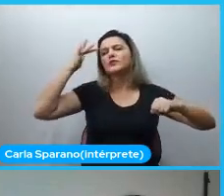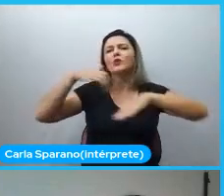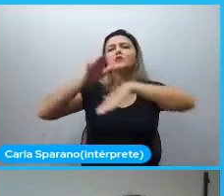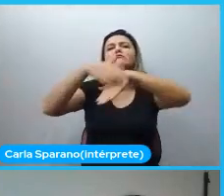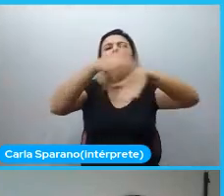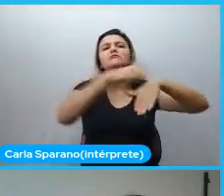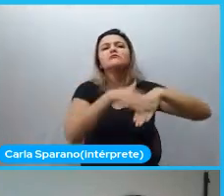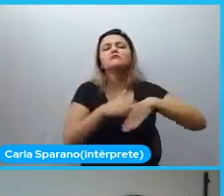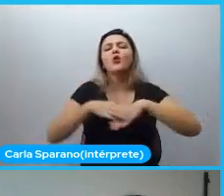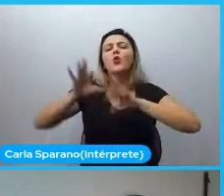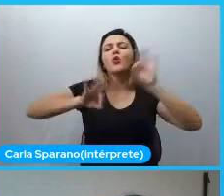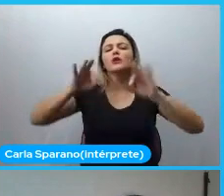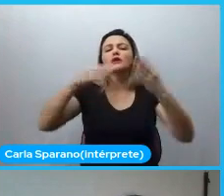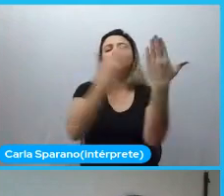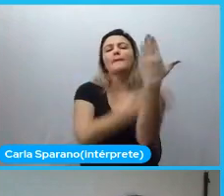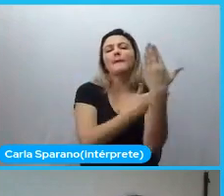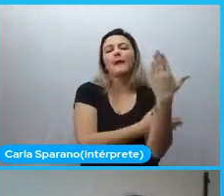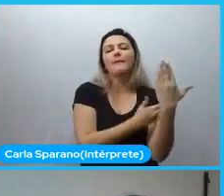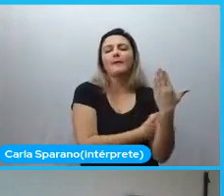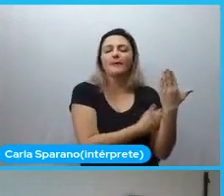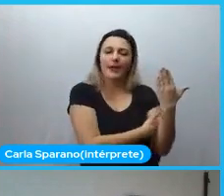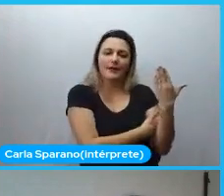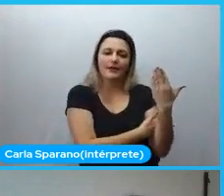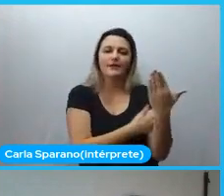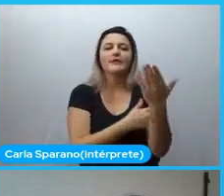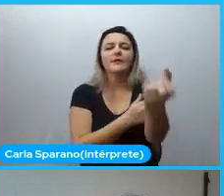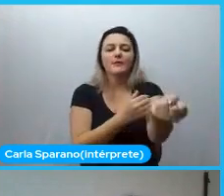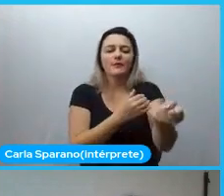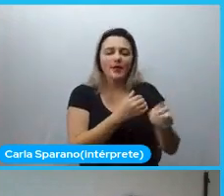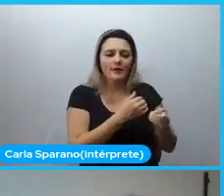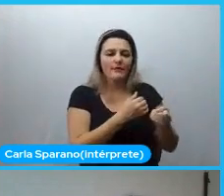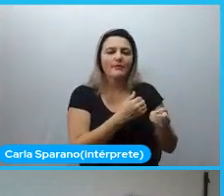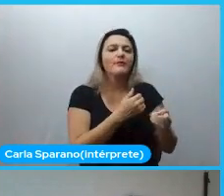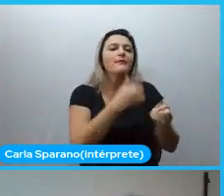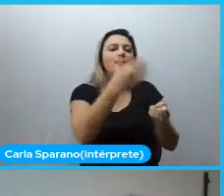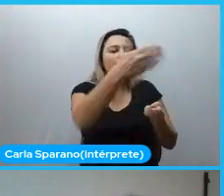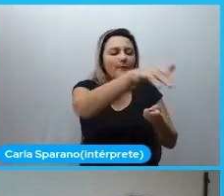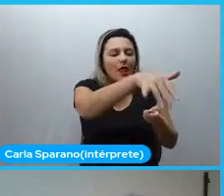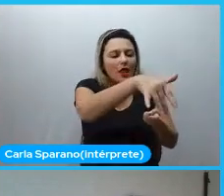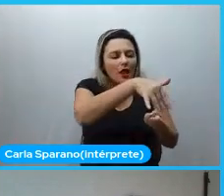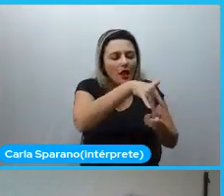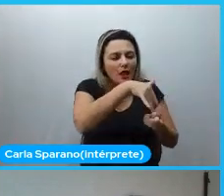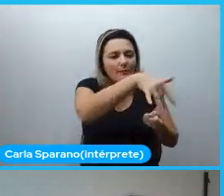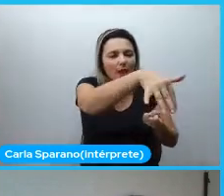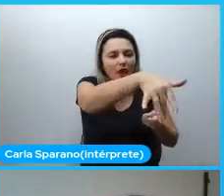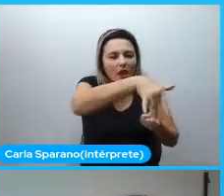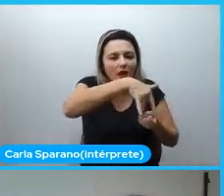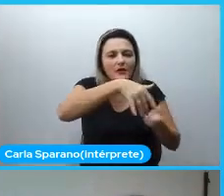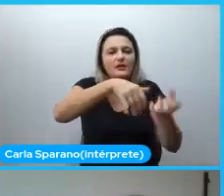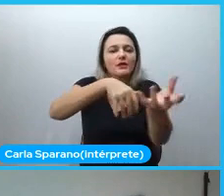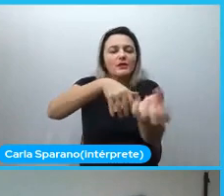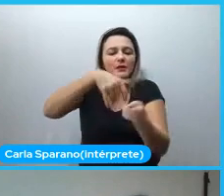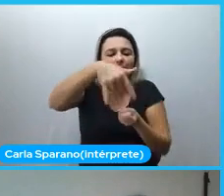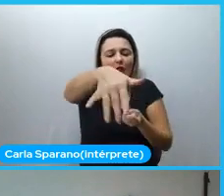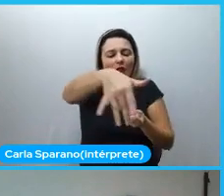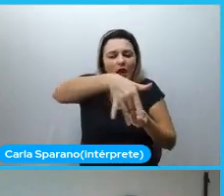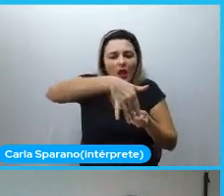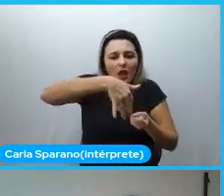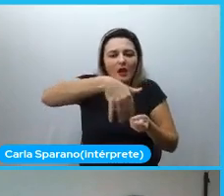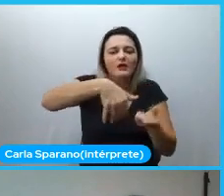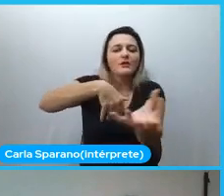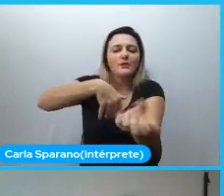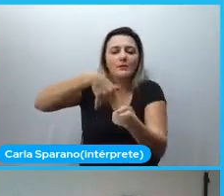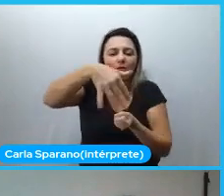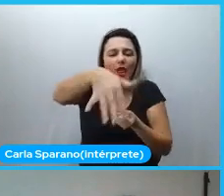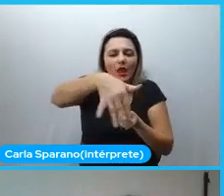você pensa, né? Isso tem cinco anos, mais ou menos. E desses cinco anos, não evoluiu muito.